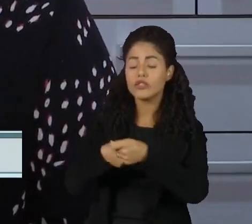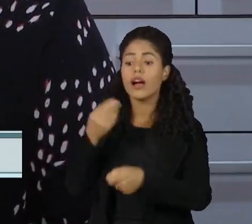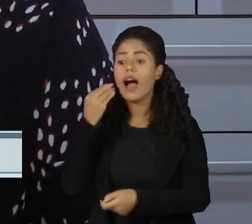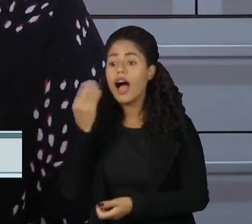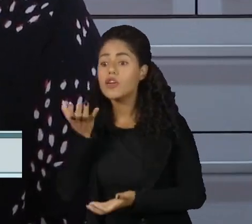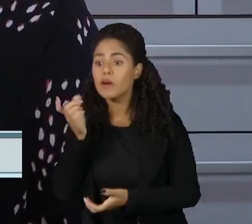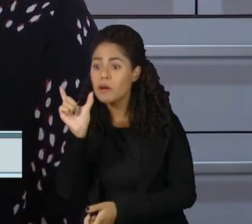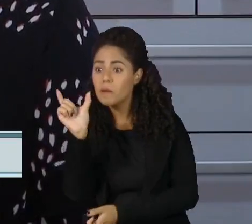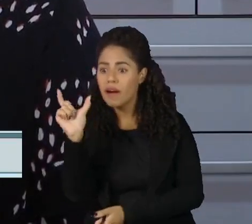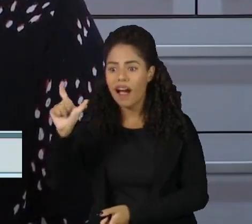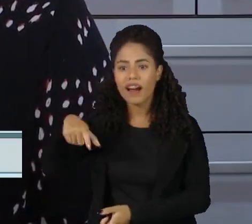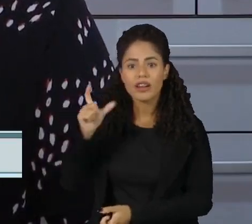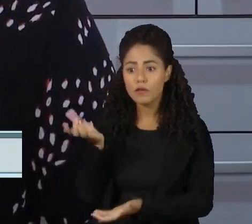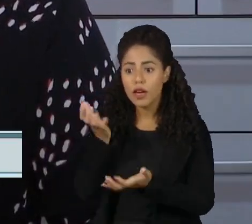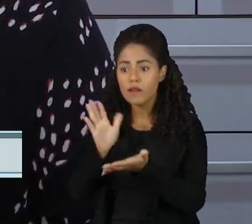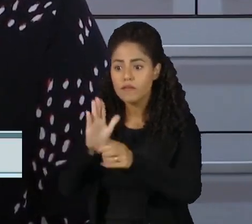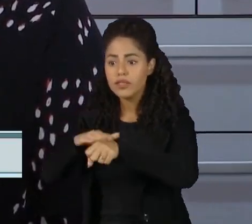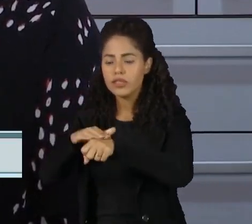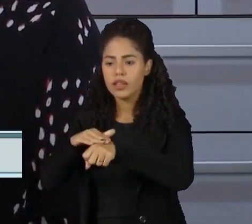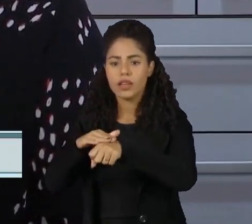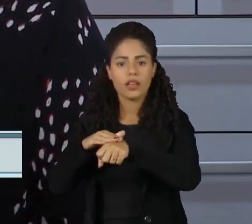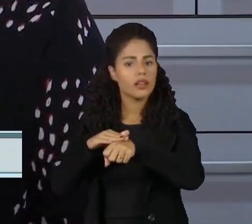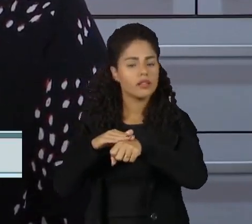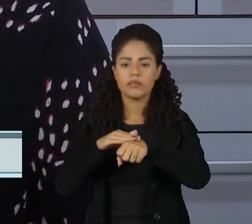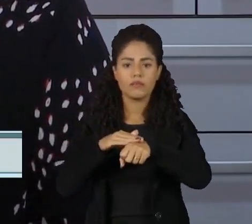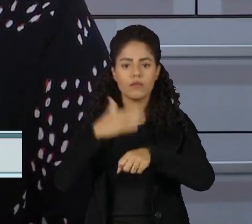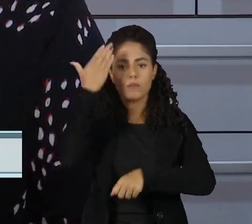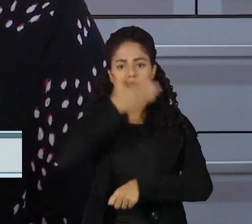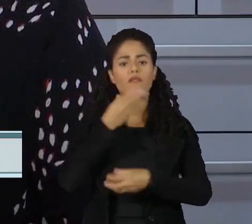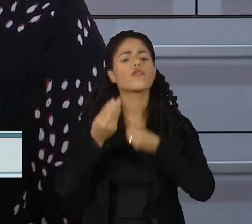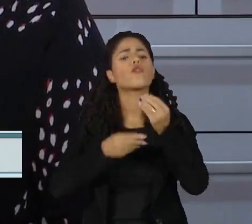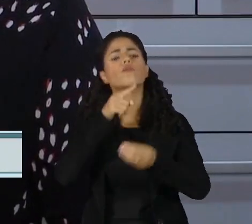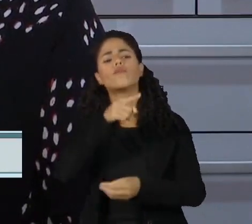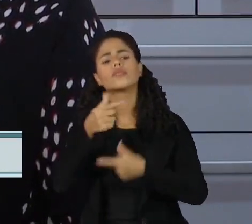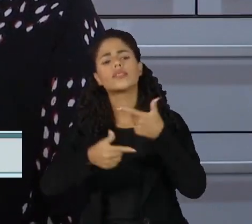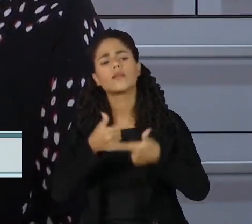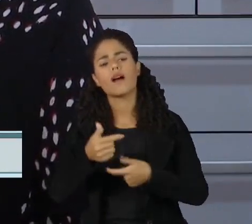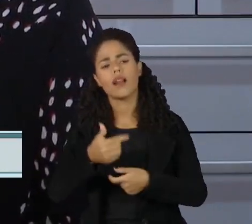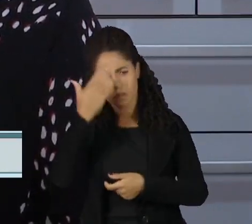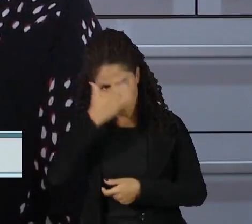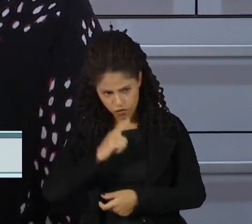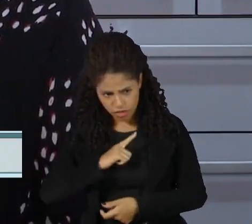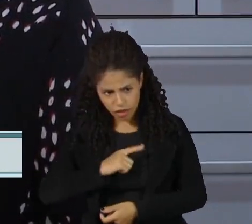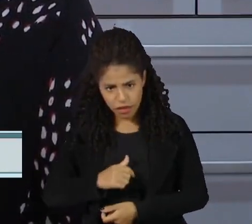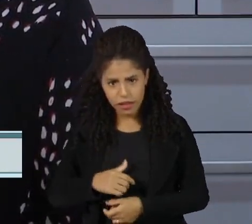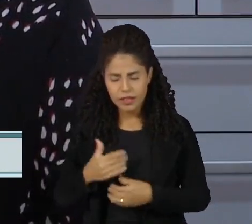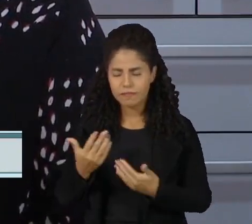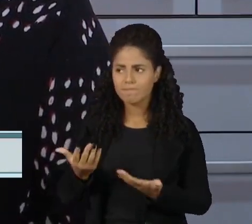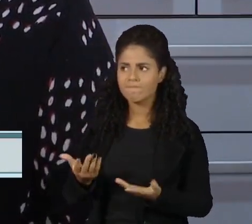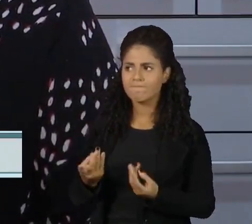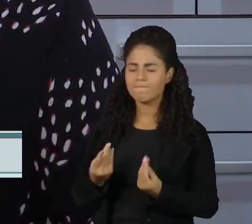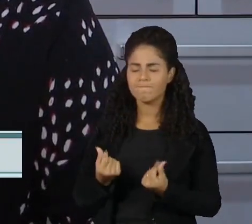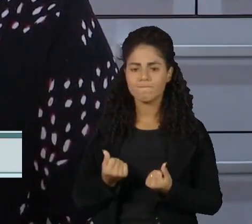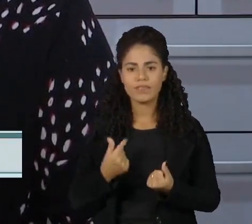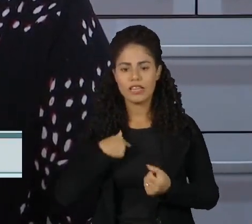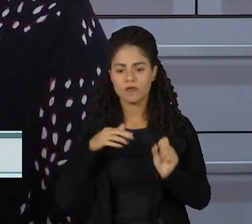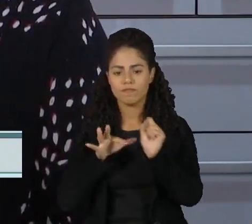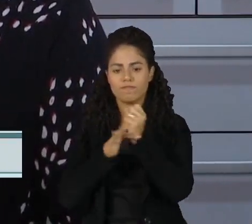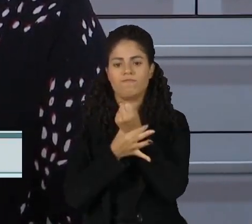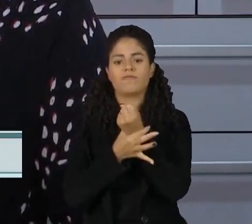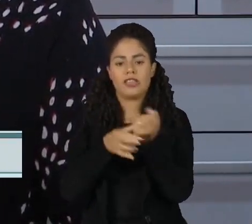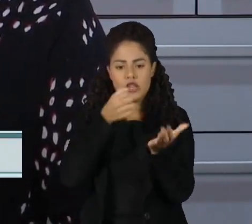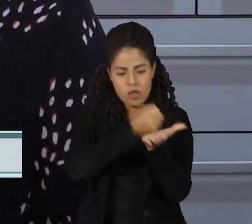tinha como comprovar. Então, não aceitaram que eu fizesse. O que mudou para você o registro? Uma segurança.